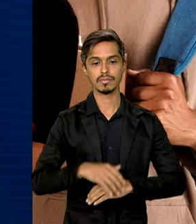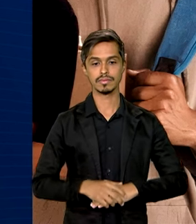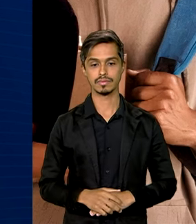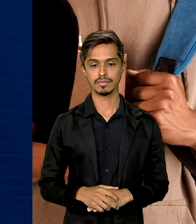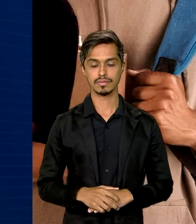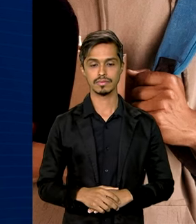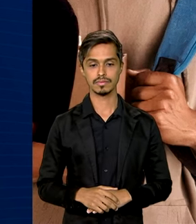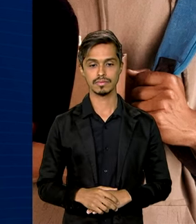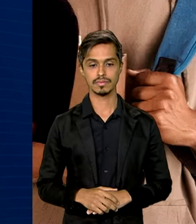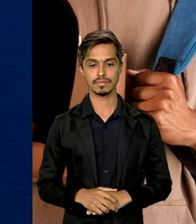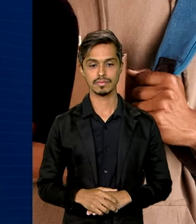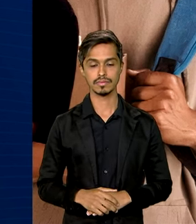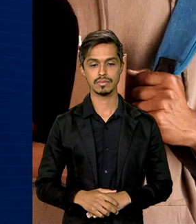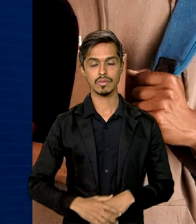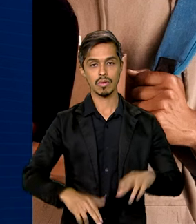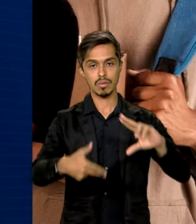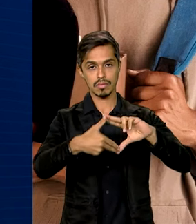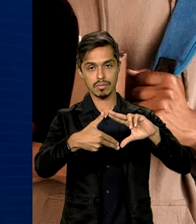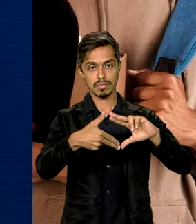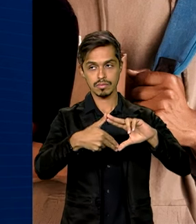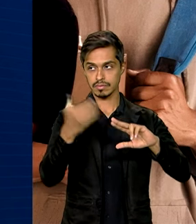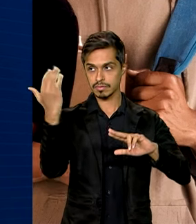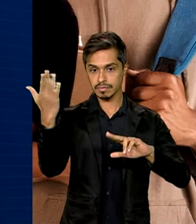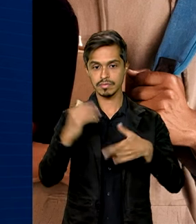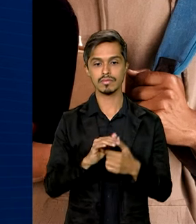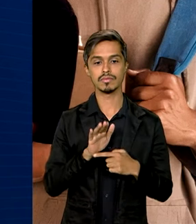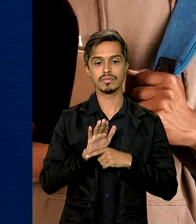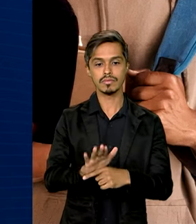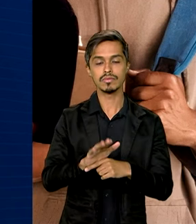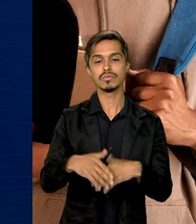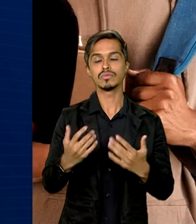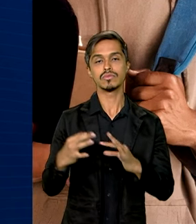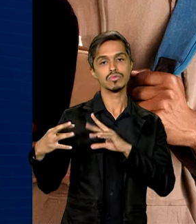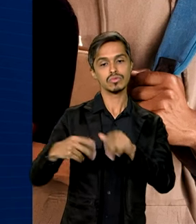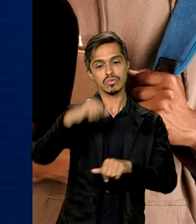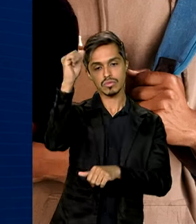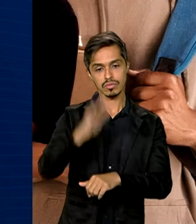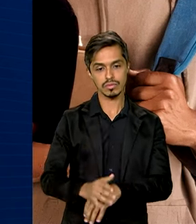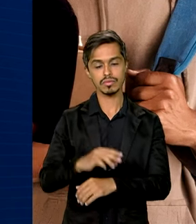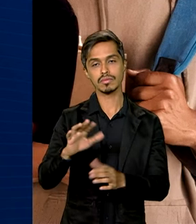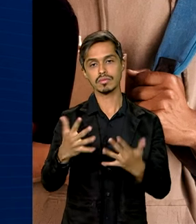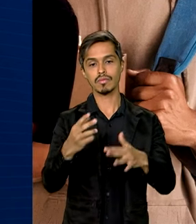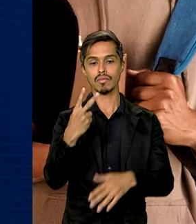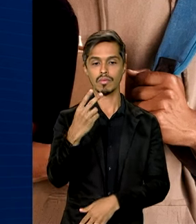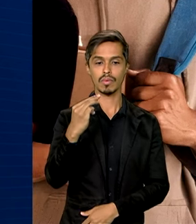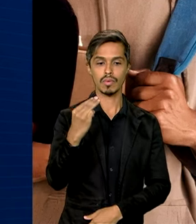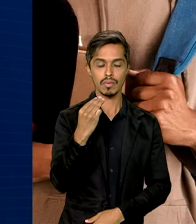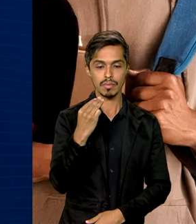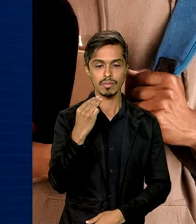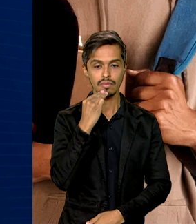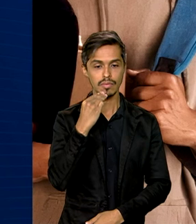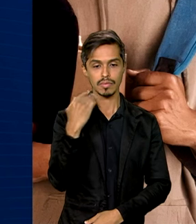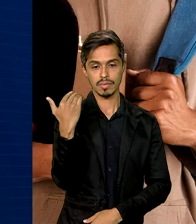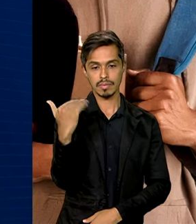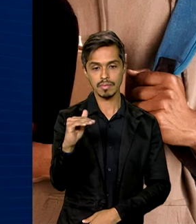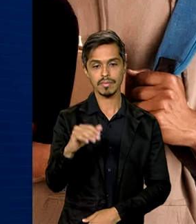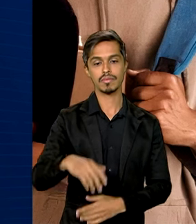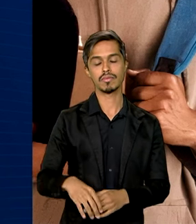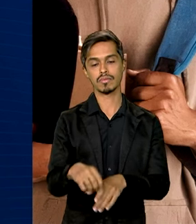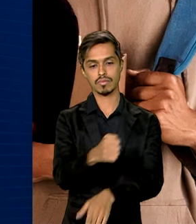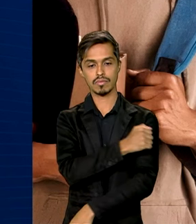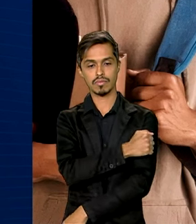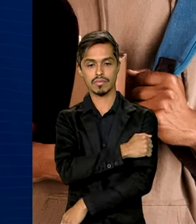letivas. O Pé-de-meia deve beneficiar neste ano em todo o Brasil cerca de 2 milhões e meio de estudantes.